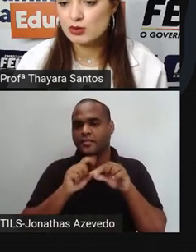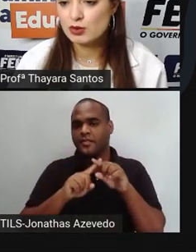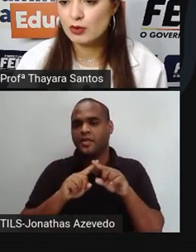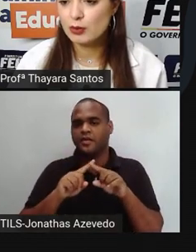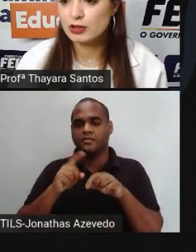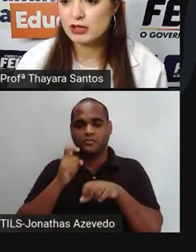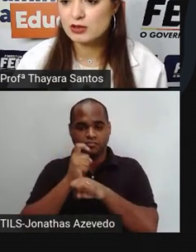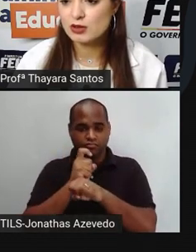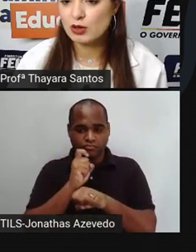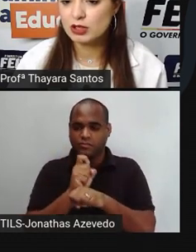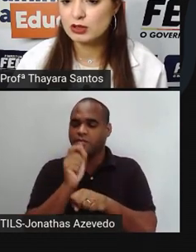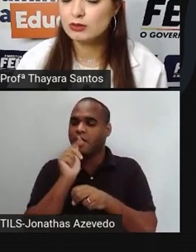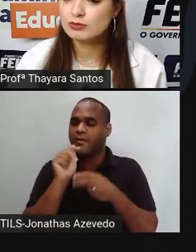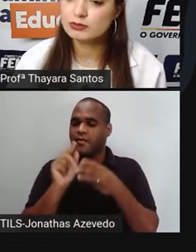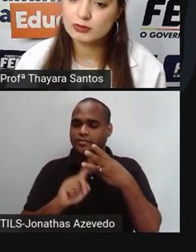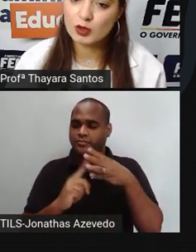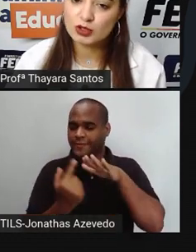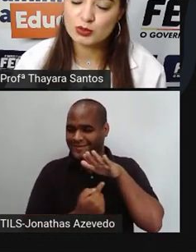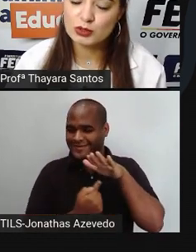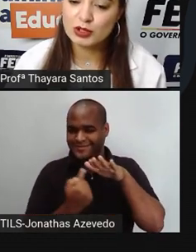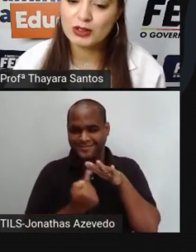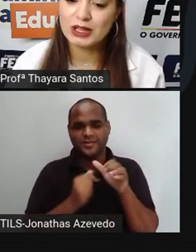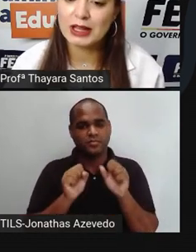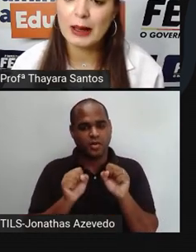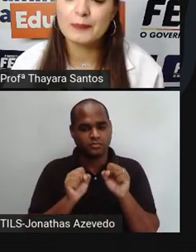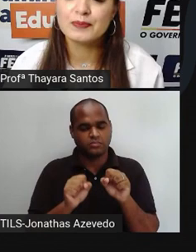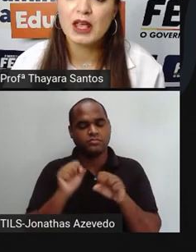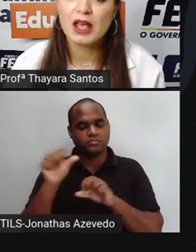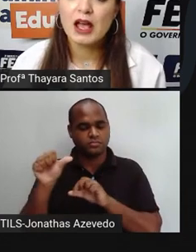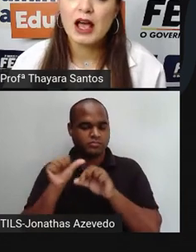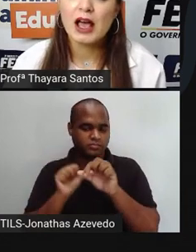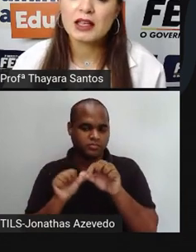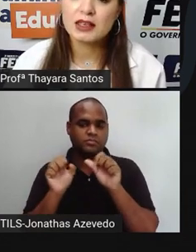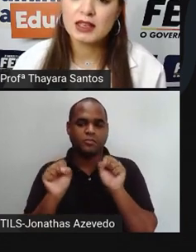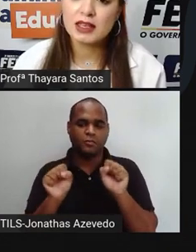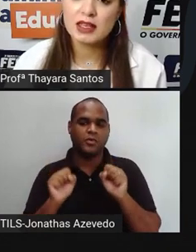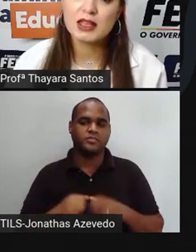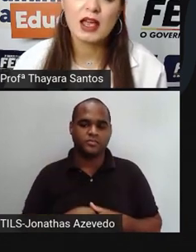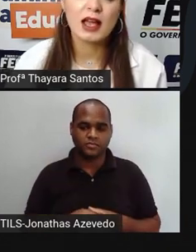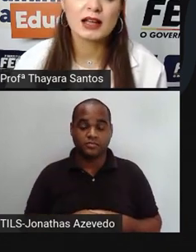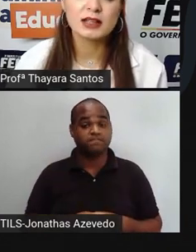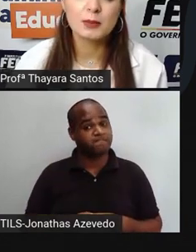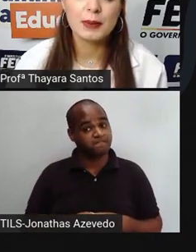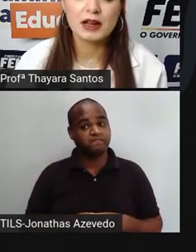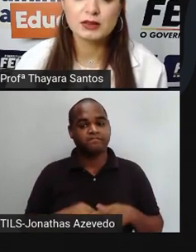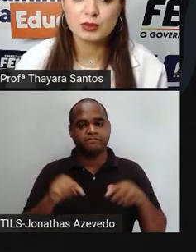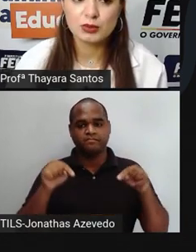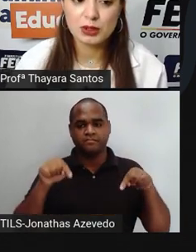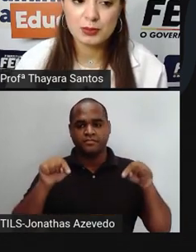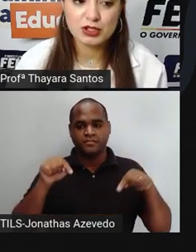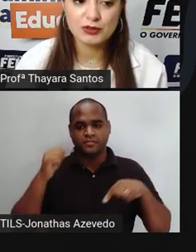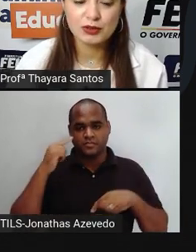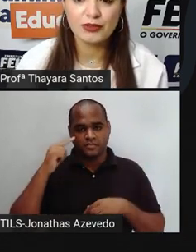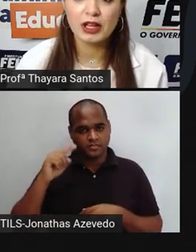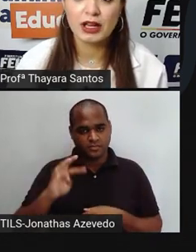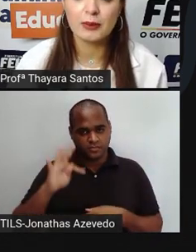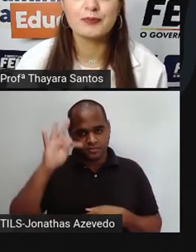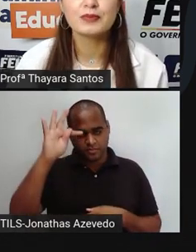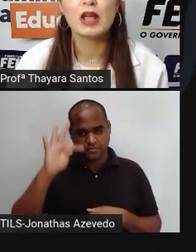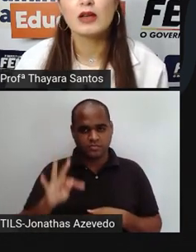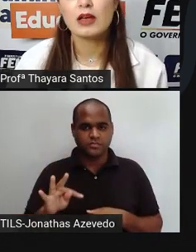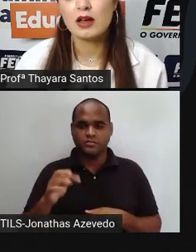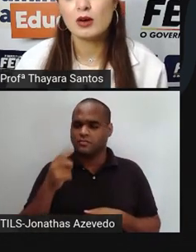gasoso. Vou botar em sólido. Continua do jeito que está. Aqui é a temperatura, para a gente verificar.